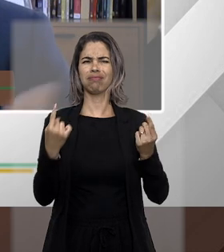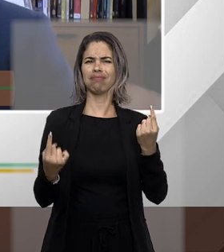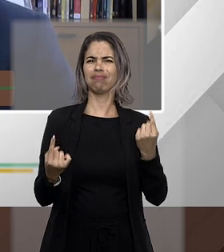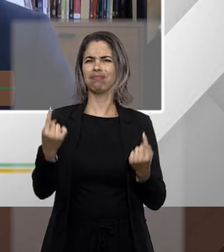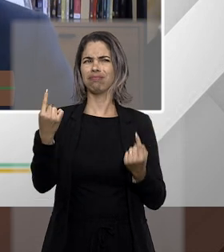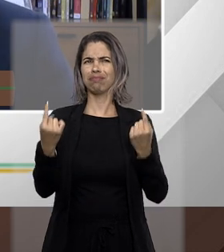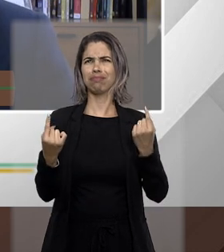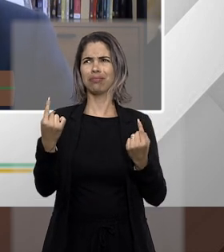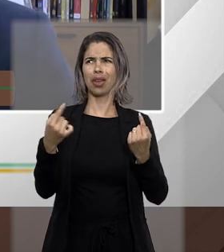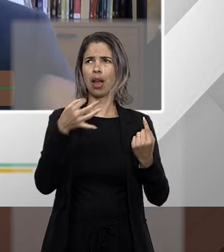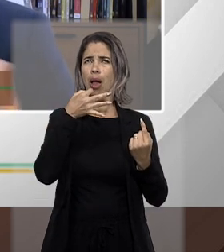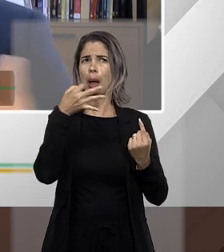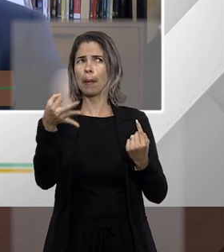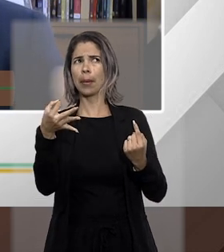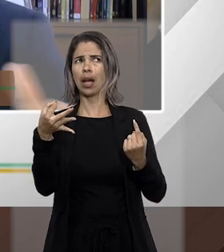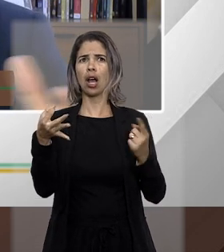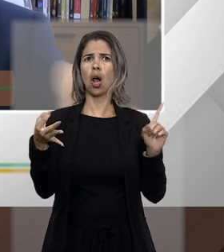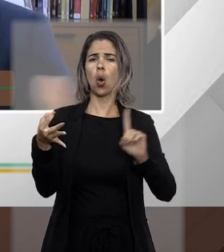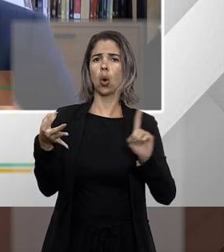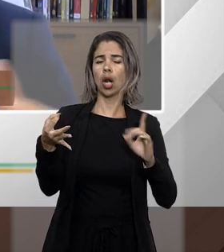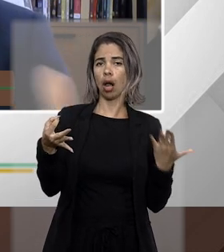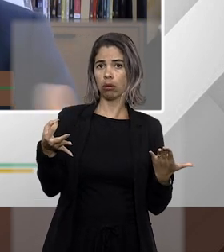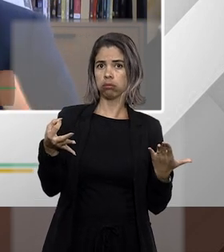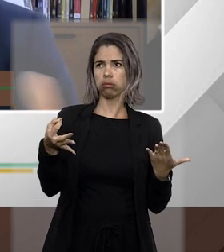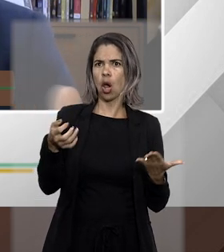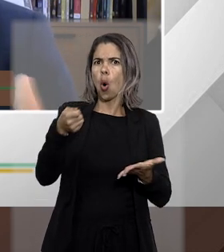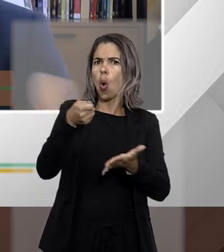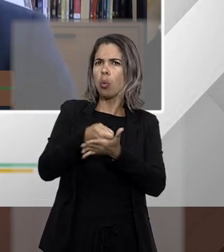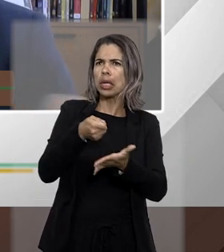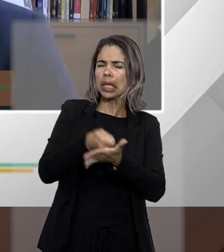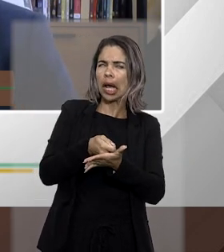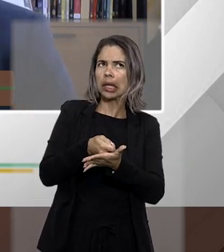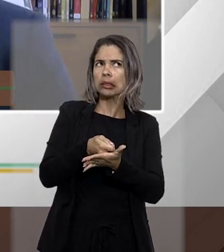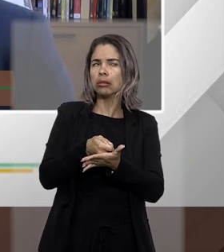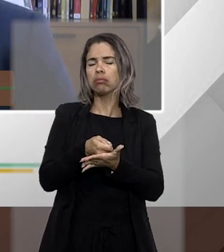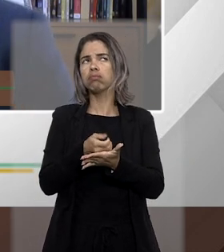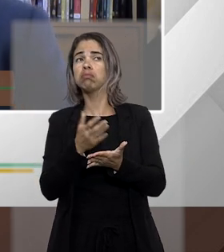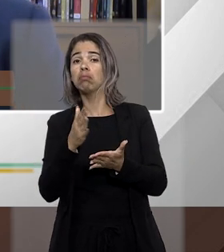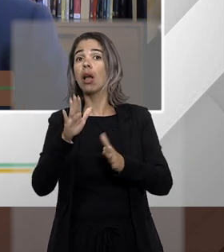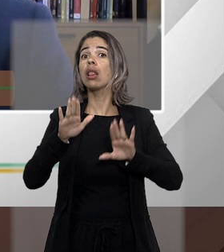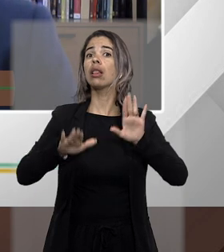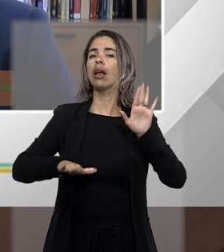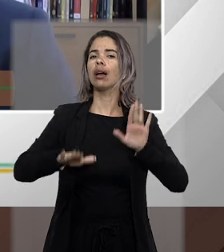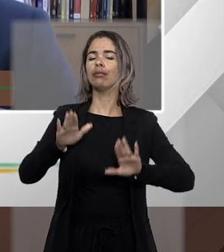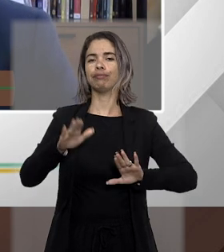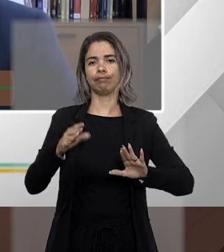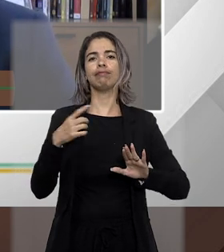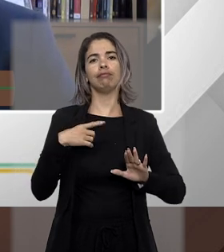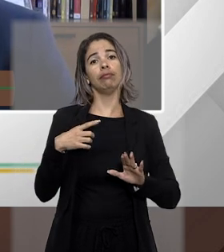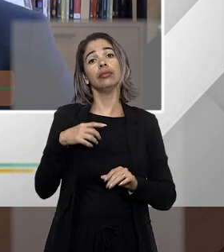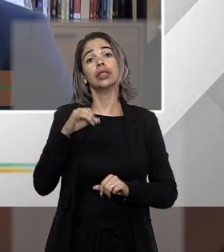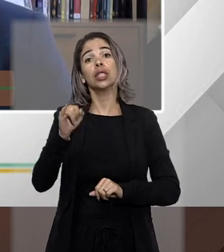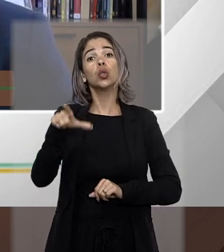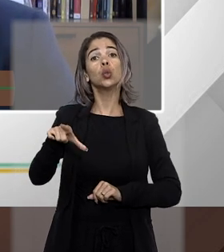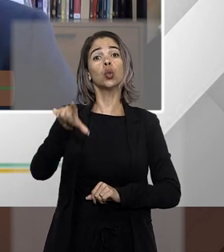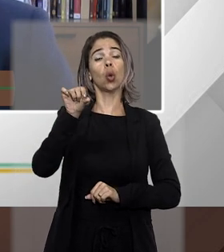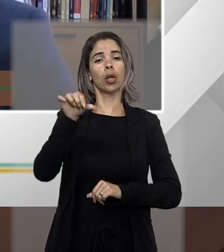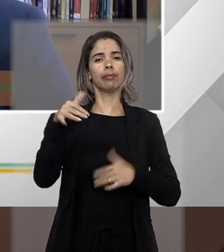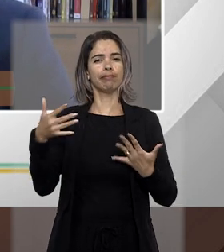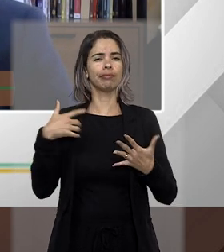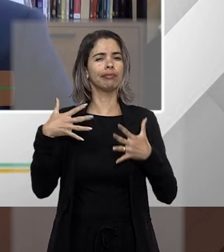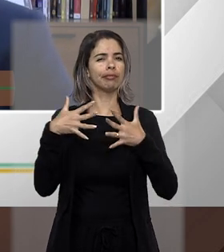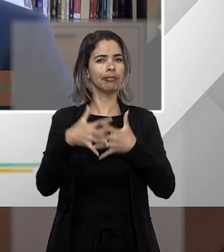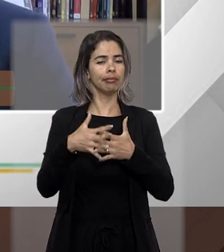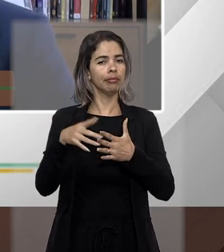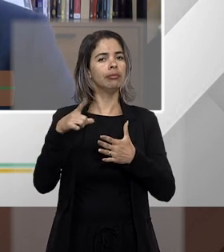ela não é obrigatória então por conta dessa aparente contradição a doutrina ela vem se posicionando no sentido de que